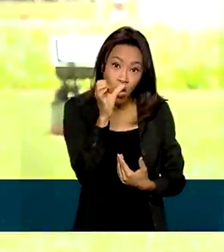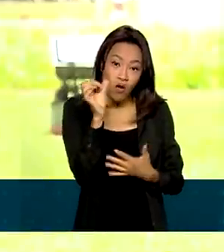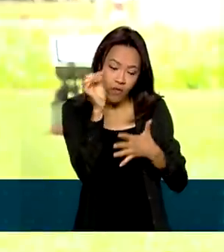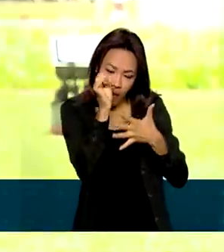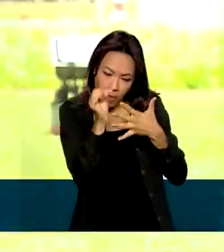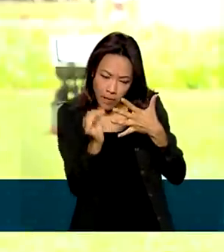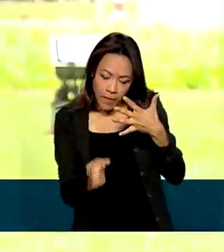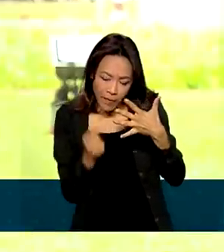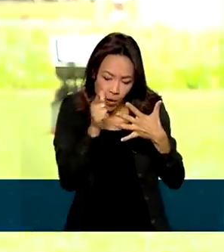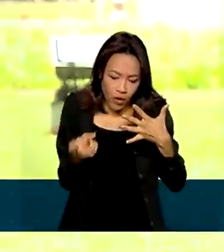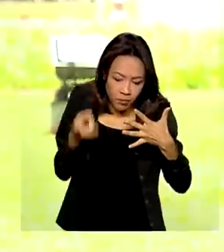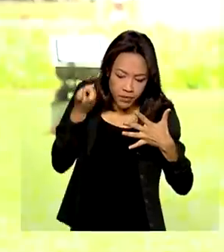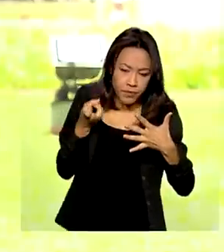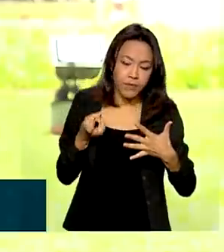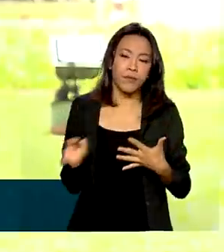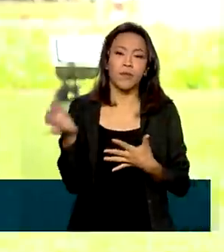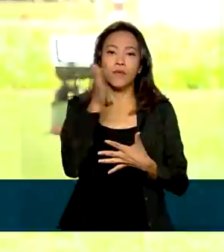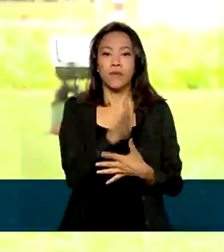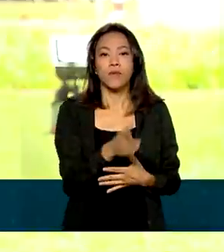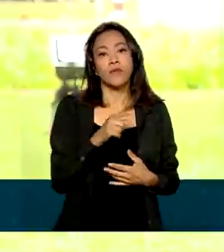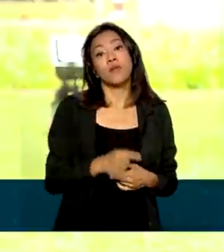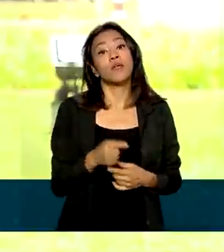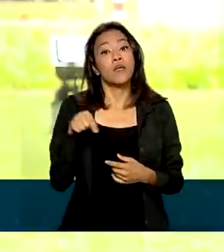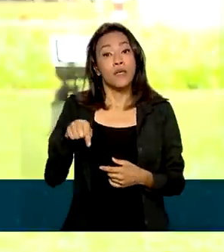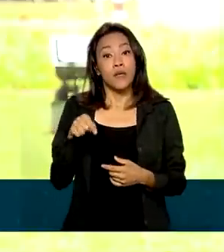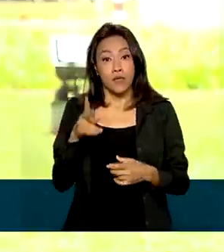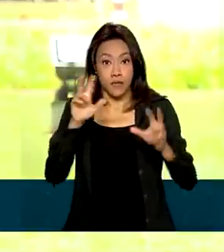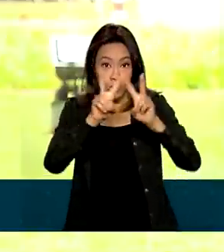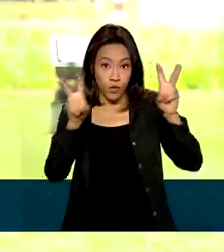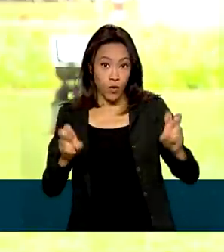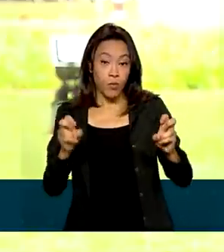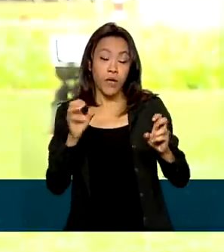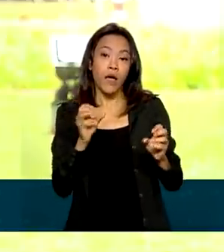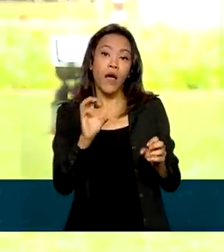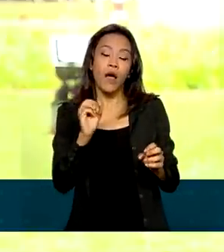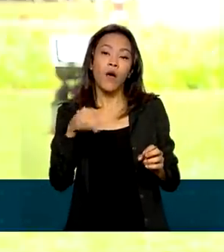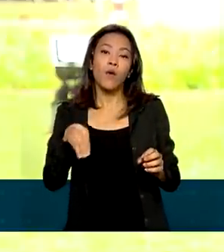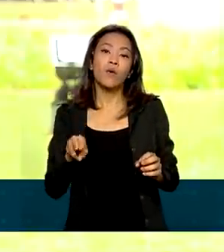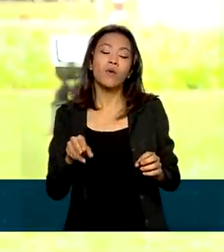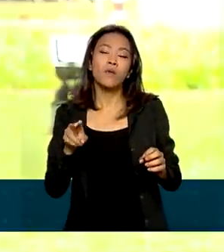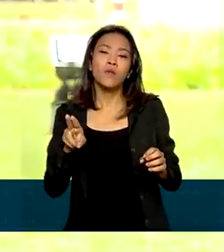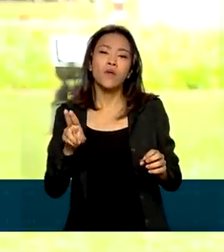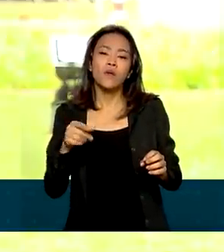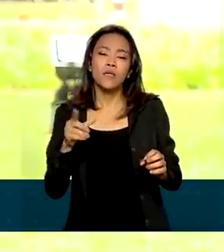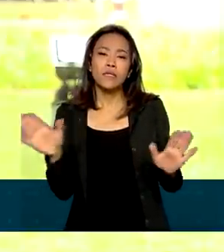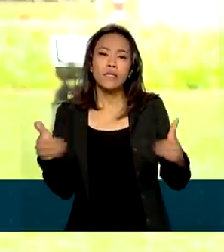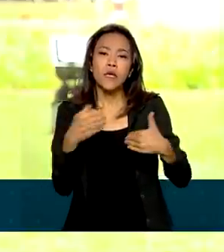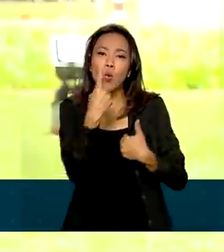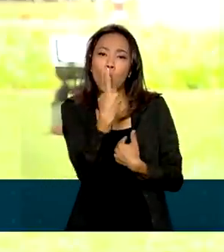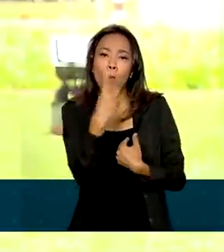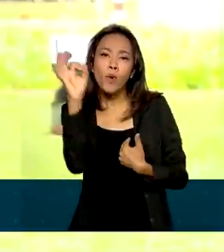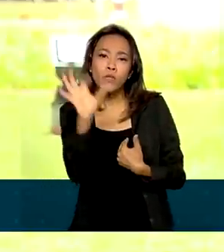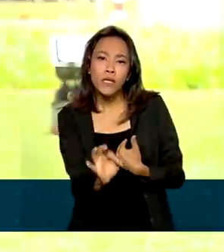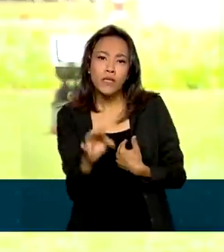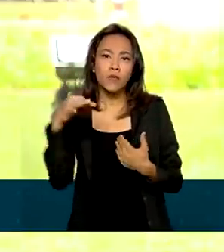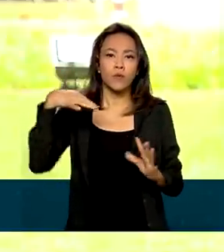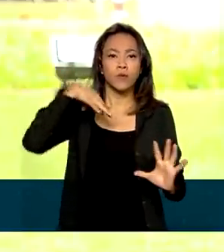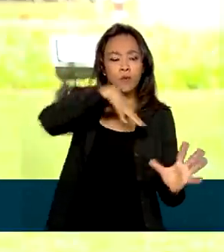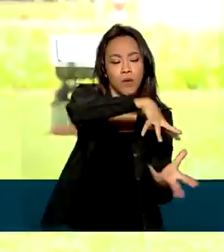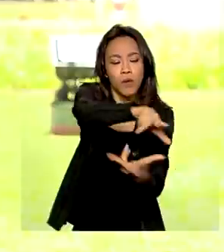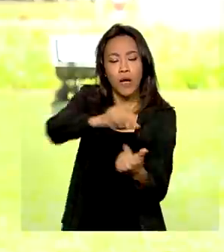Uma estimativa da Organização das Nações Unidas aponta que o autismo afete cerca de 1% da população mundial. A maior